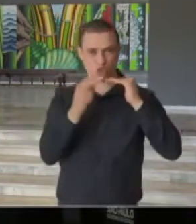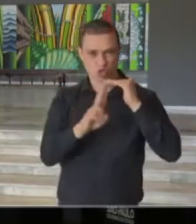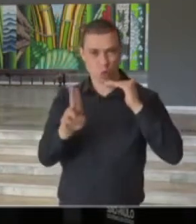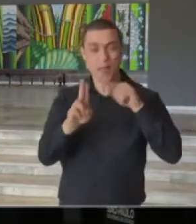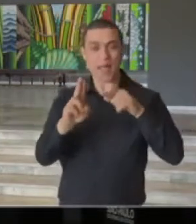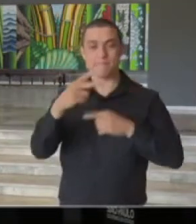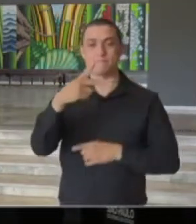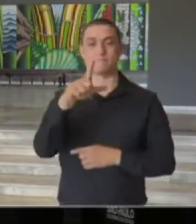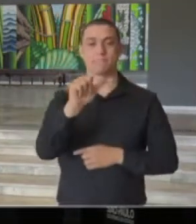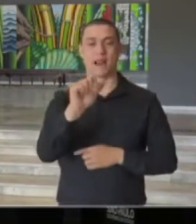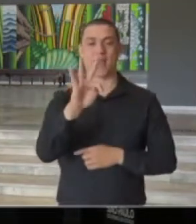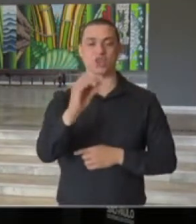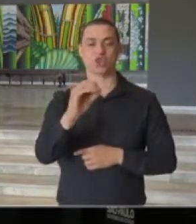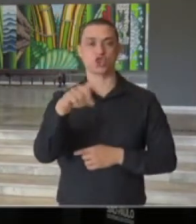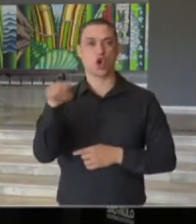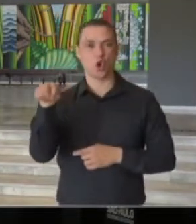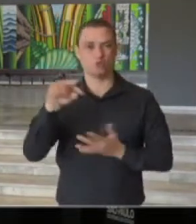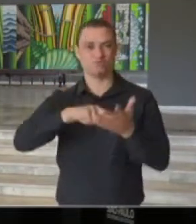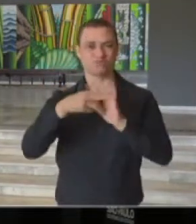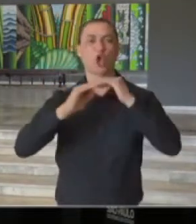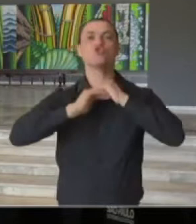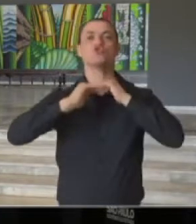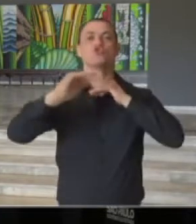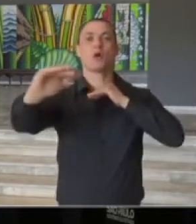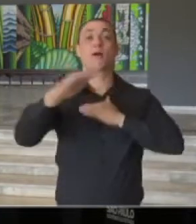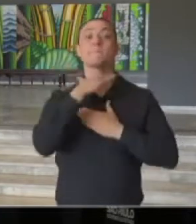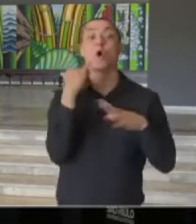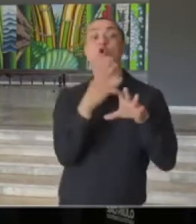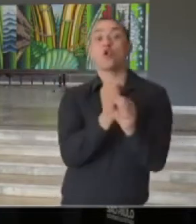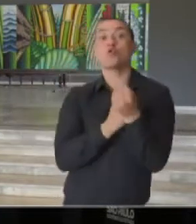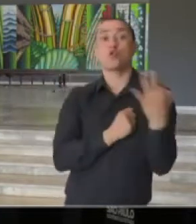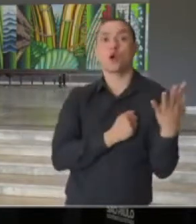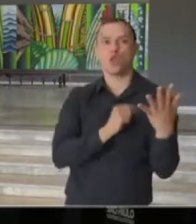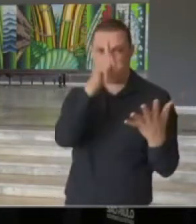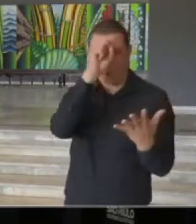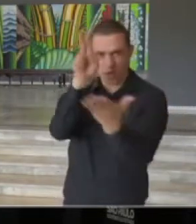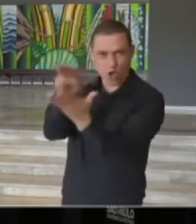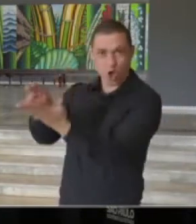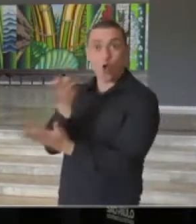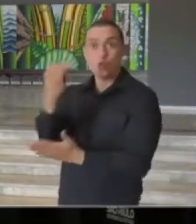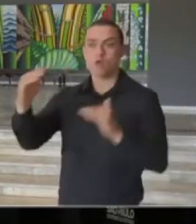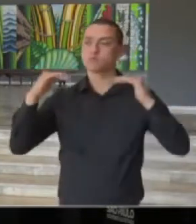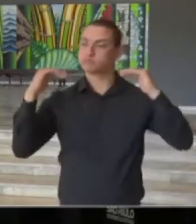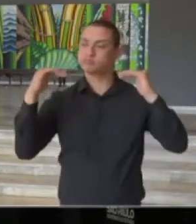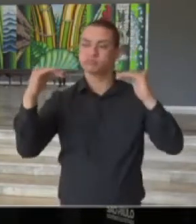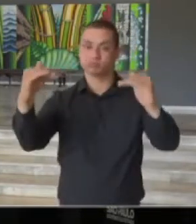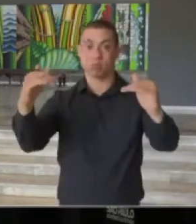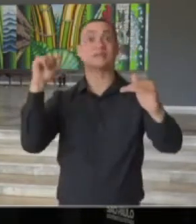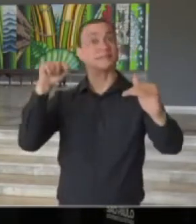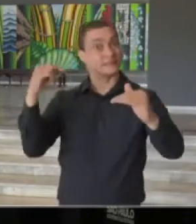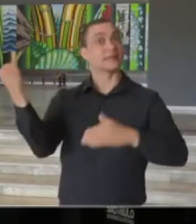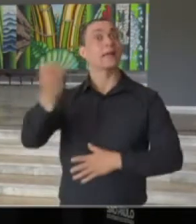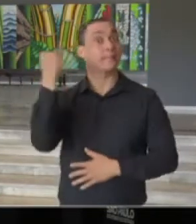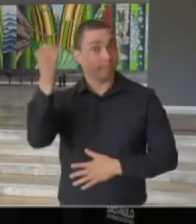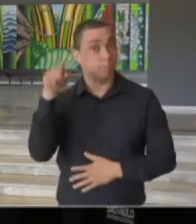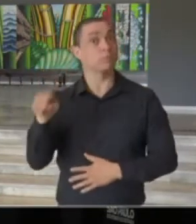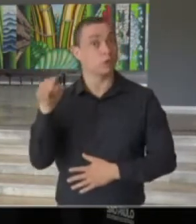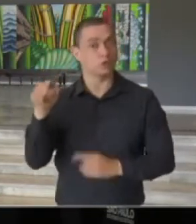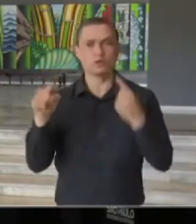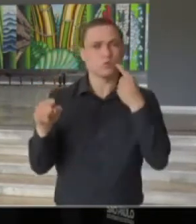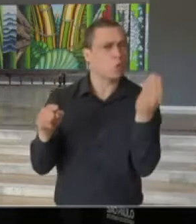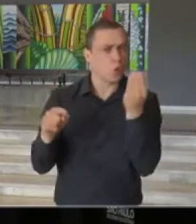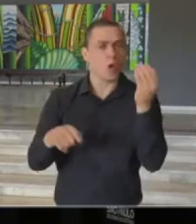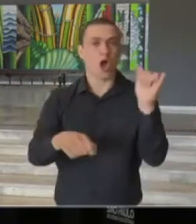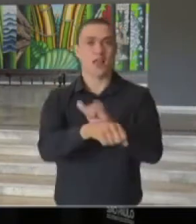de platô, tanto de número de óbitos quanto de internações. Isso, para nós, é um dado muito importante para a gente